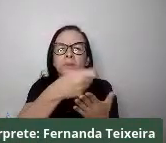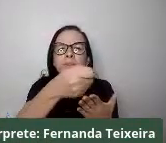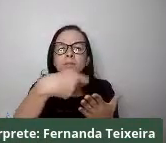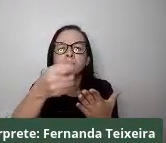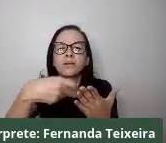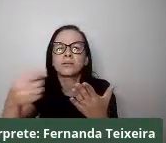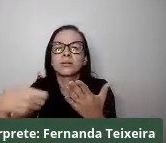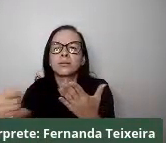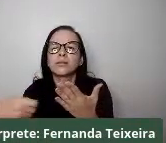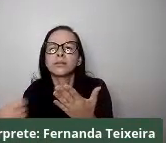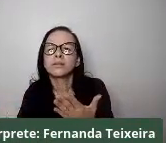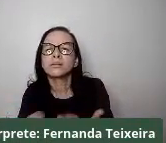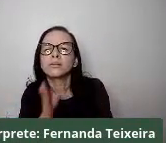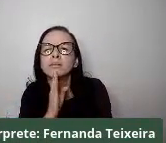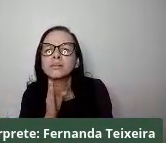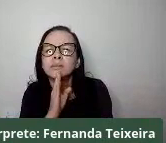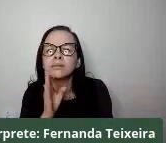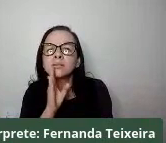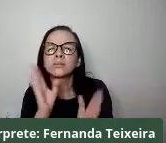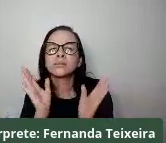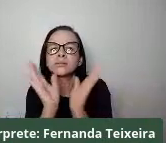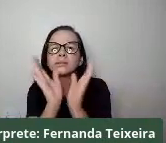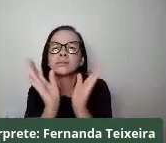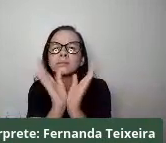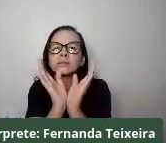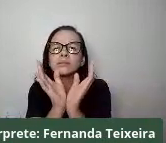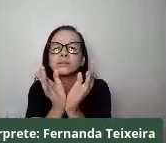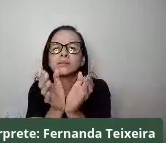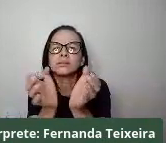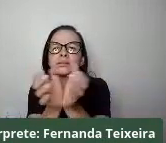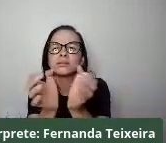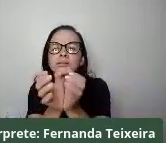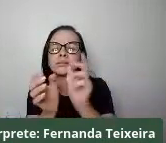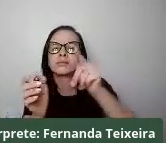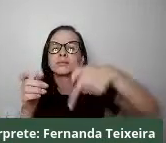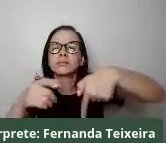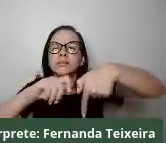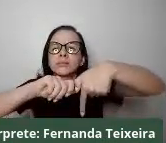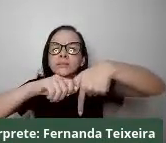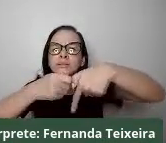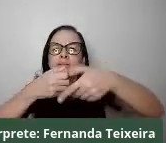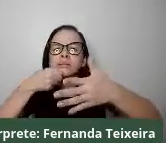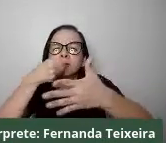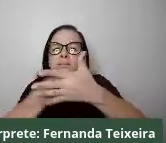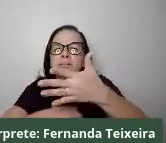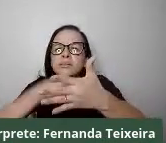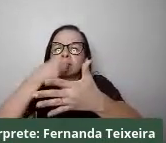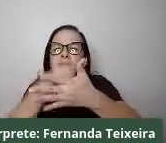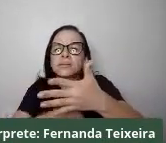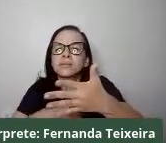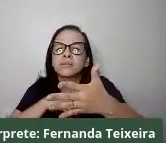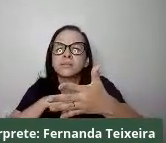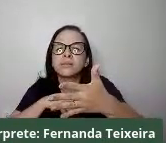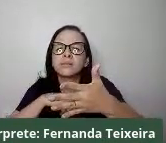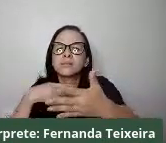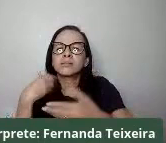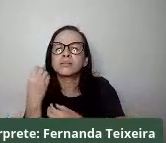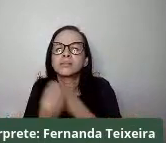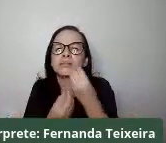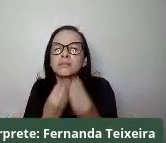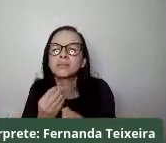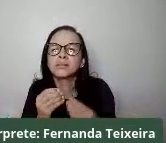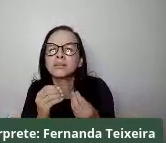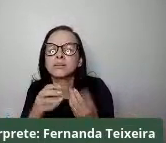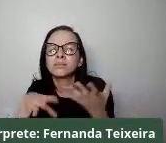reconhecimento, né, das comunidades quilombolas, dessa luta pela essa identidade, como Valéria magistralmente expressou, e uma luta por redistribuir